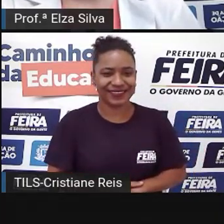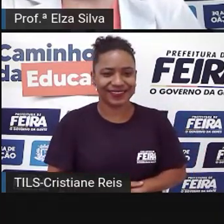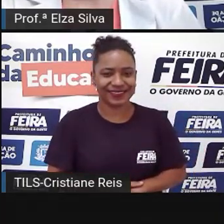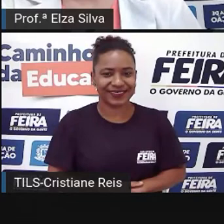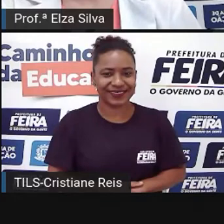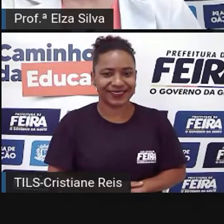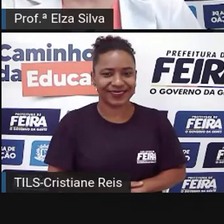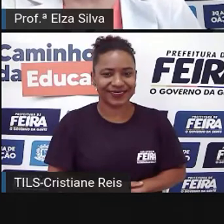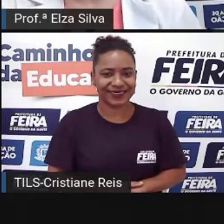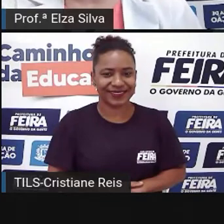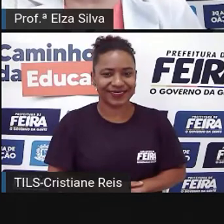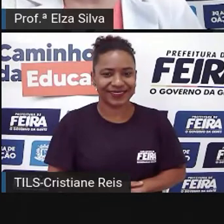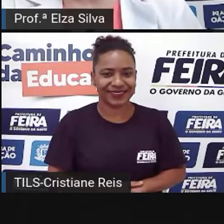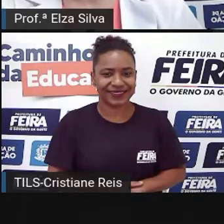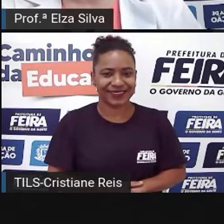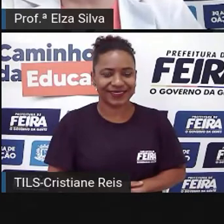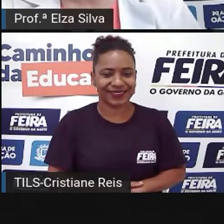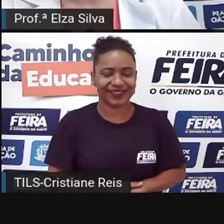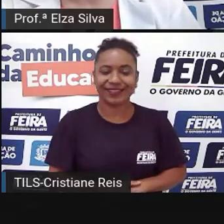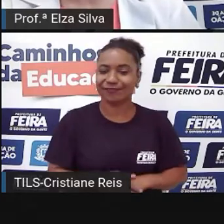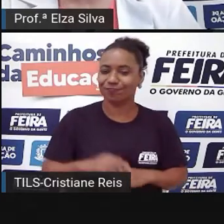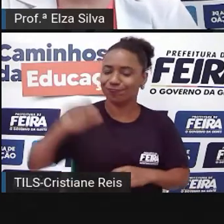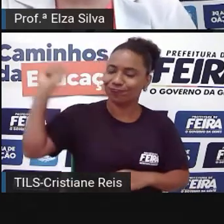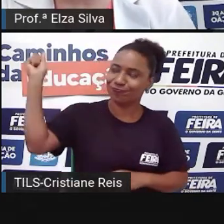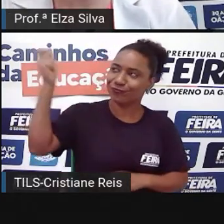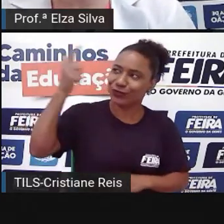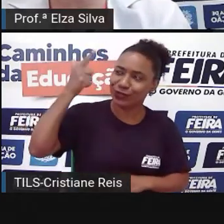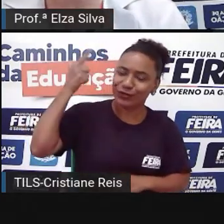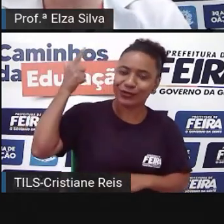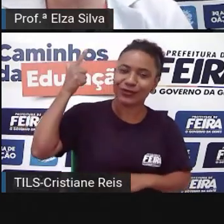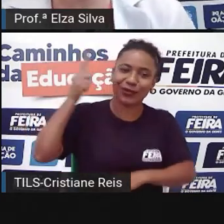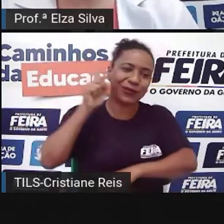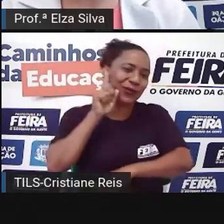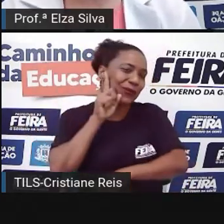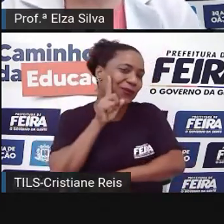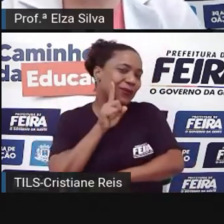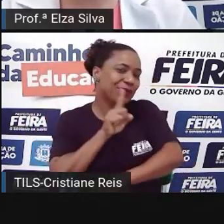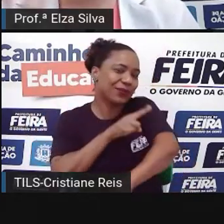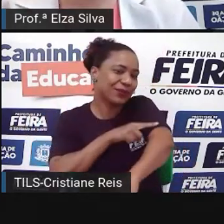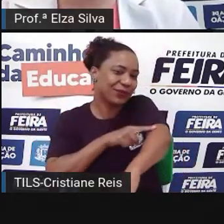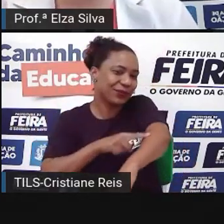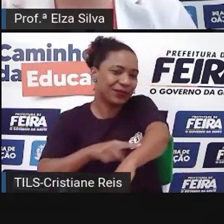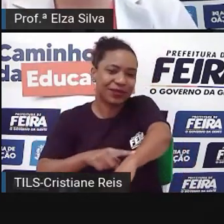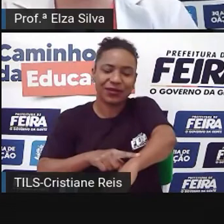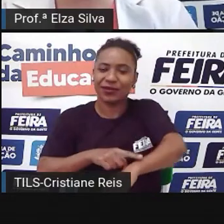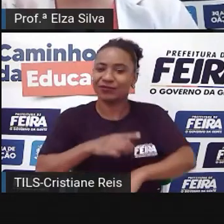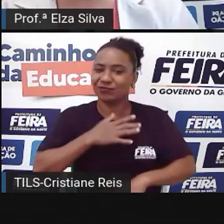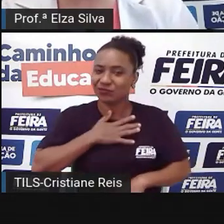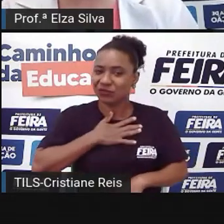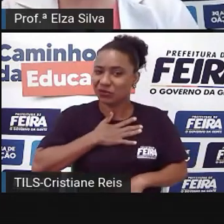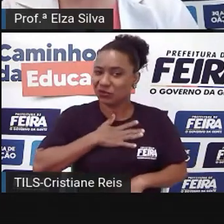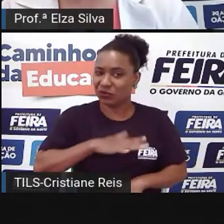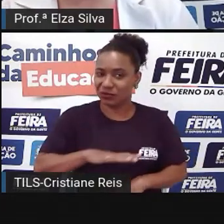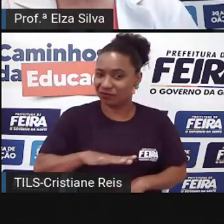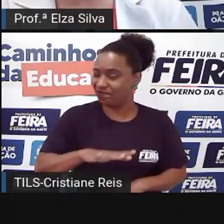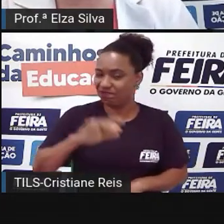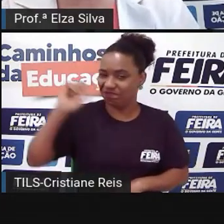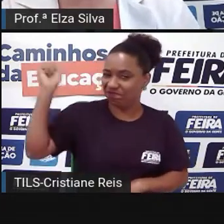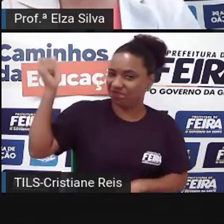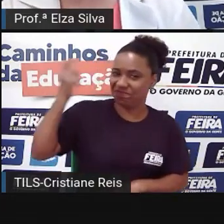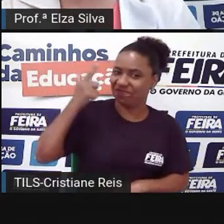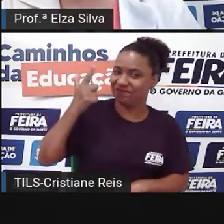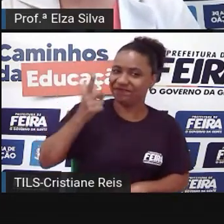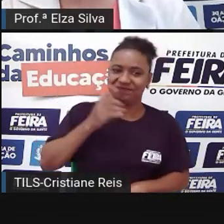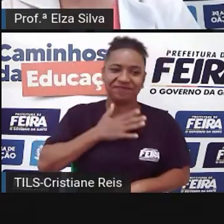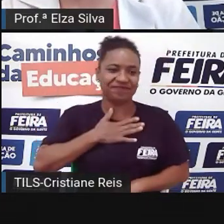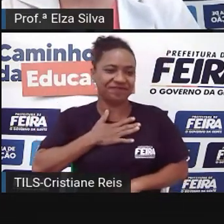To get a 10 Pegar um bronzeado Não escolhi Não gosto muito Como diz na gíria Não é minha praia And